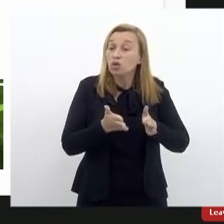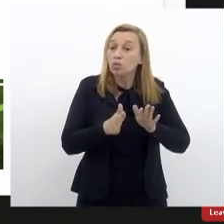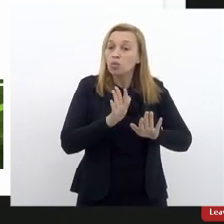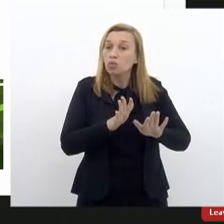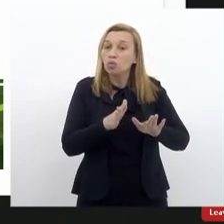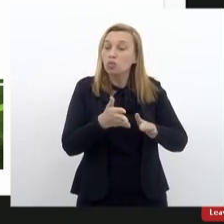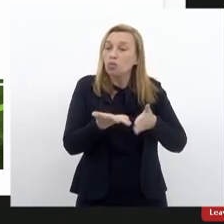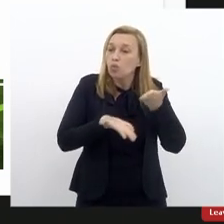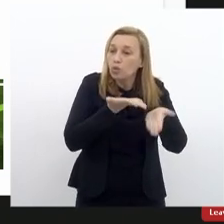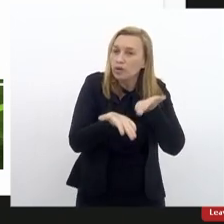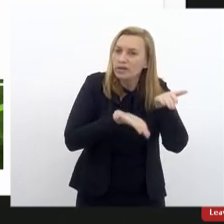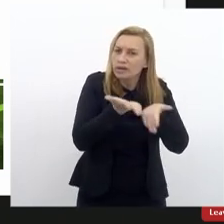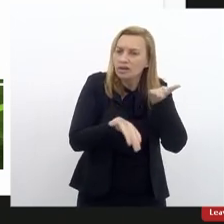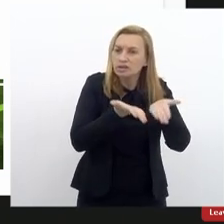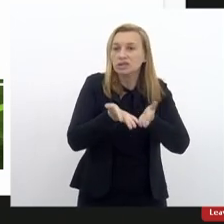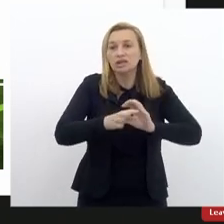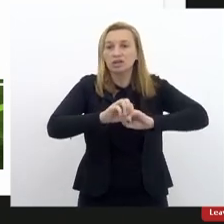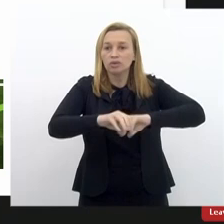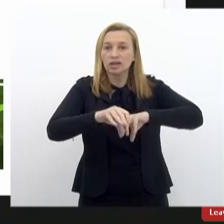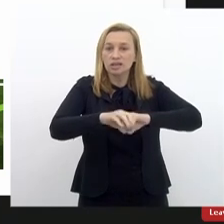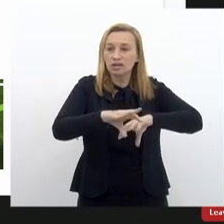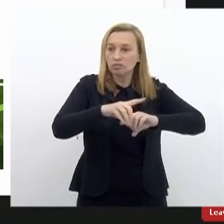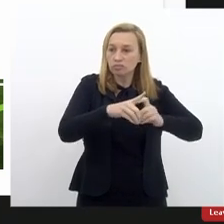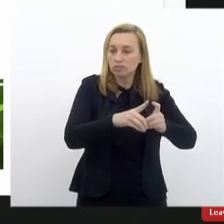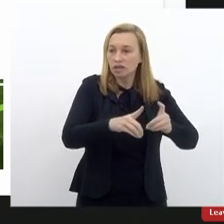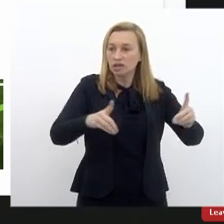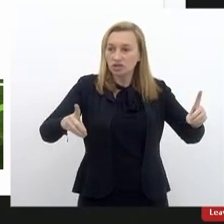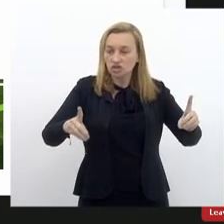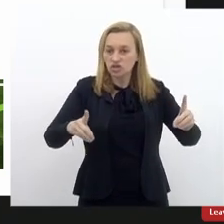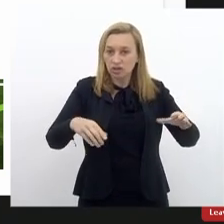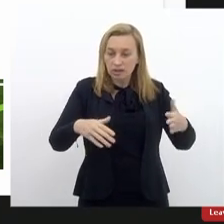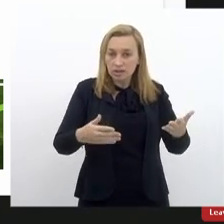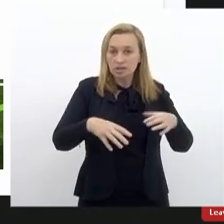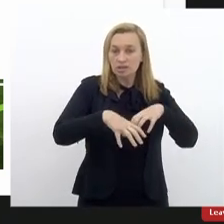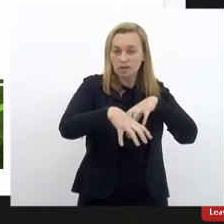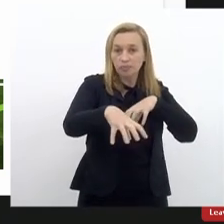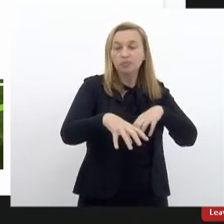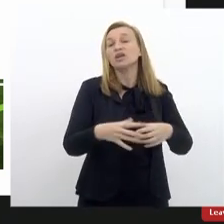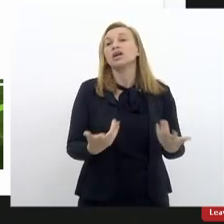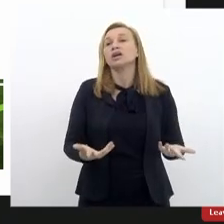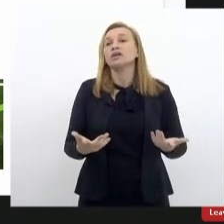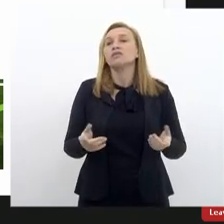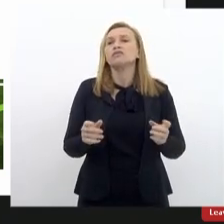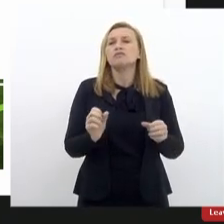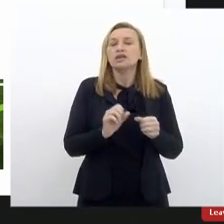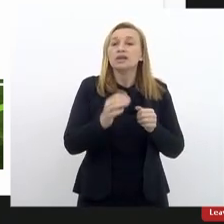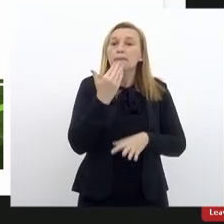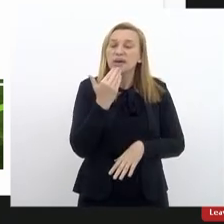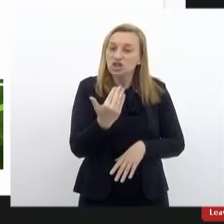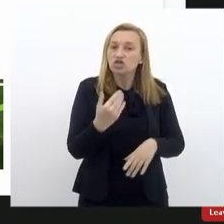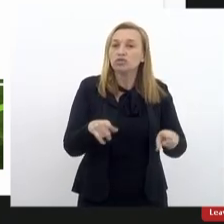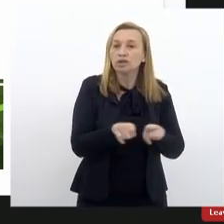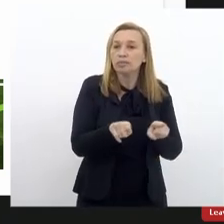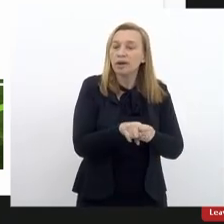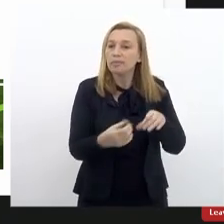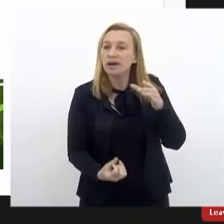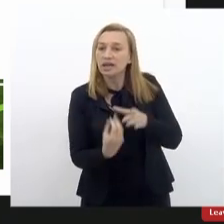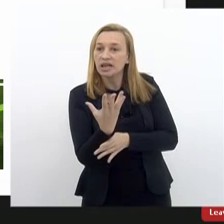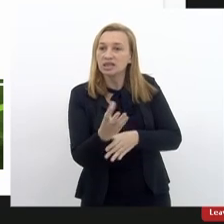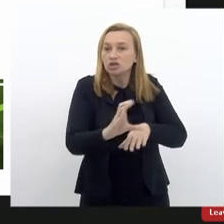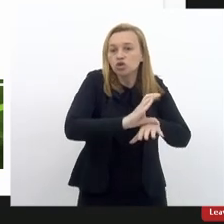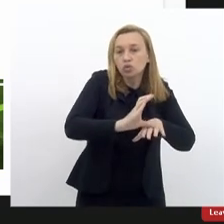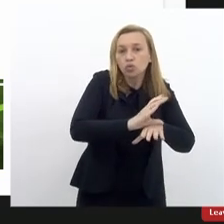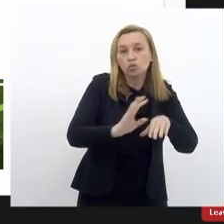educação à distância e também é possível fazer pedidos para a criação de cursos